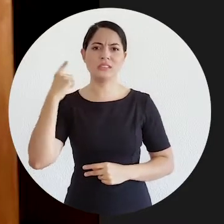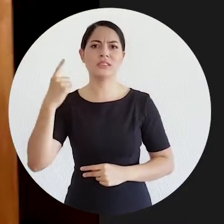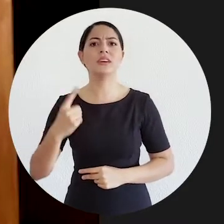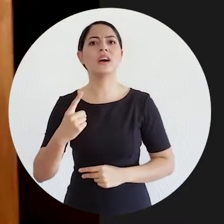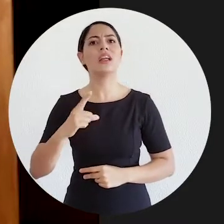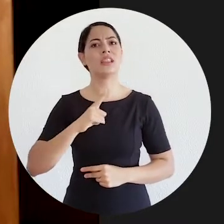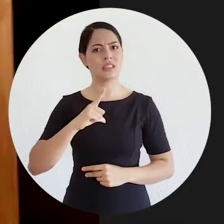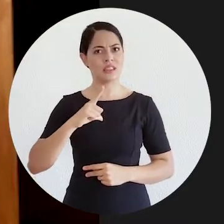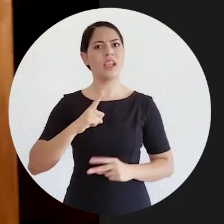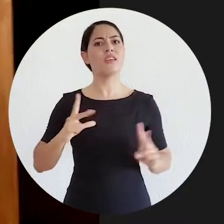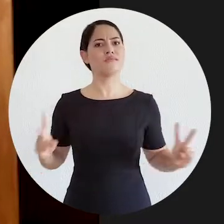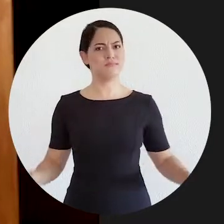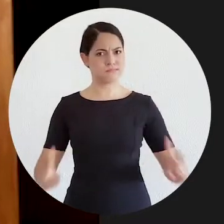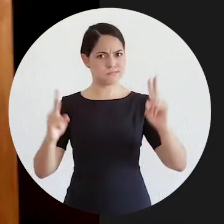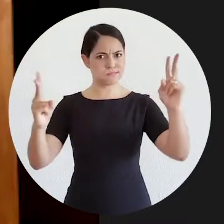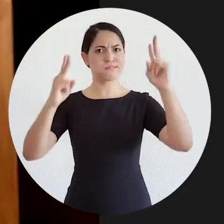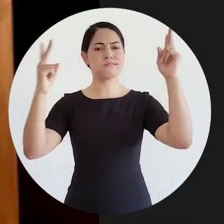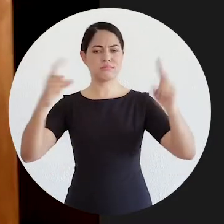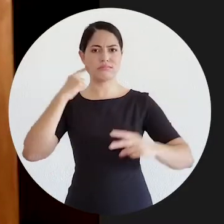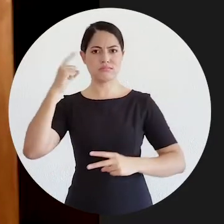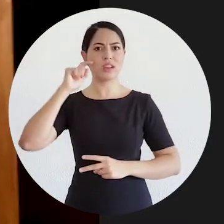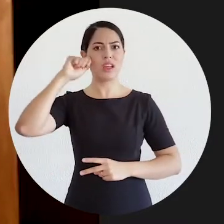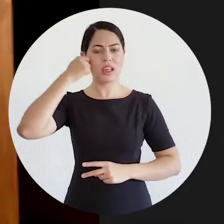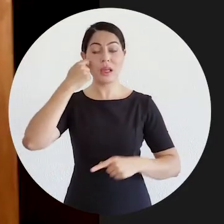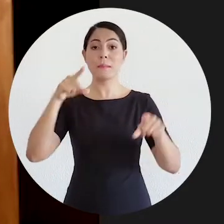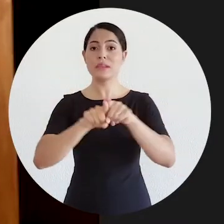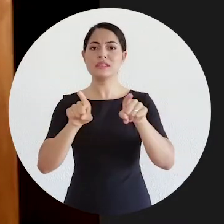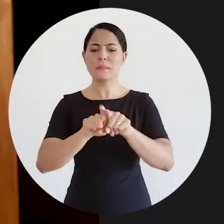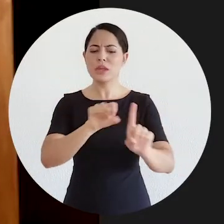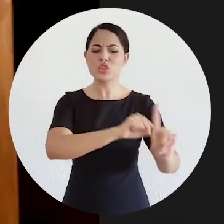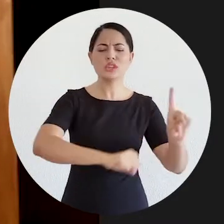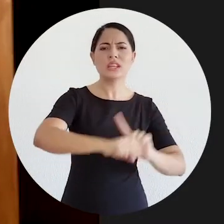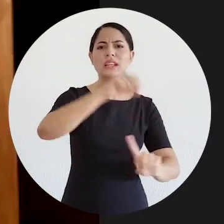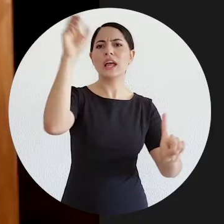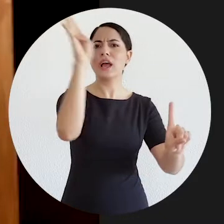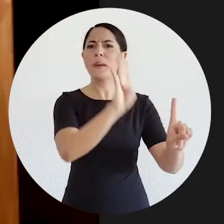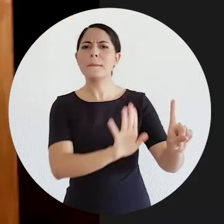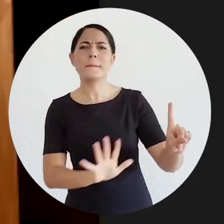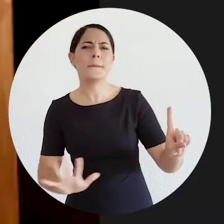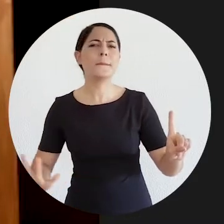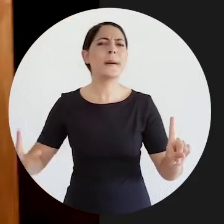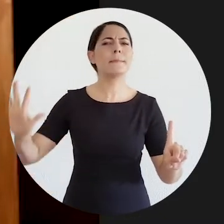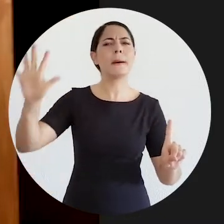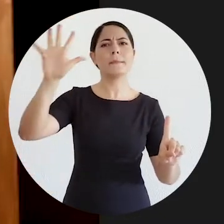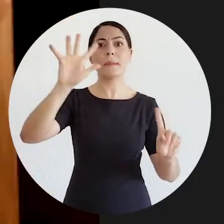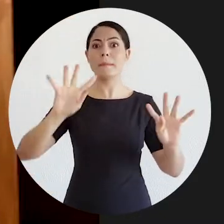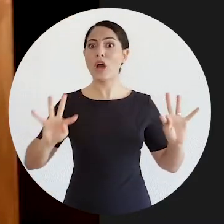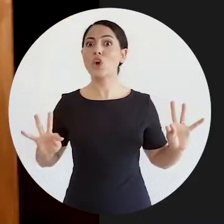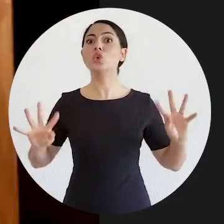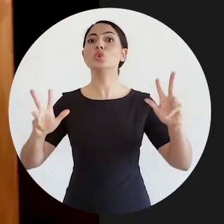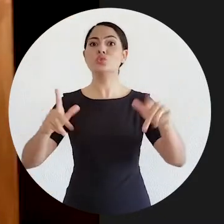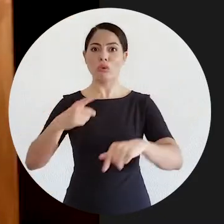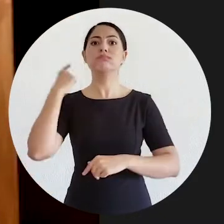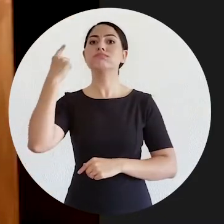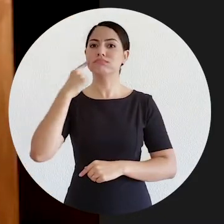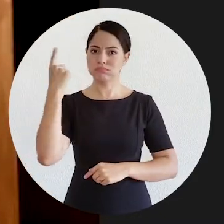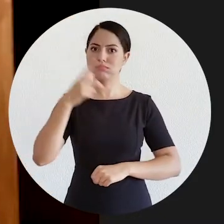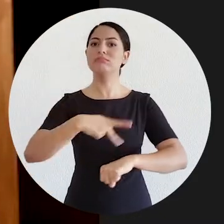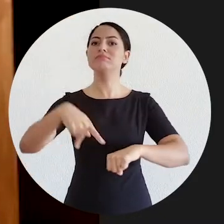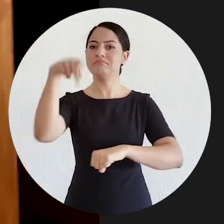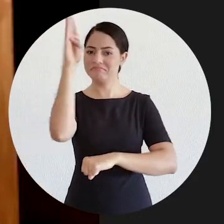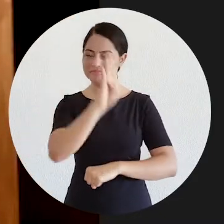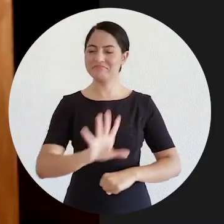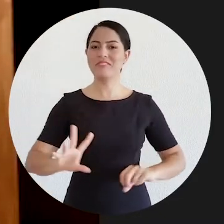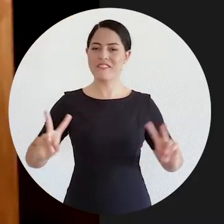negra, mas foi um dia de vitória para toda a sociedade brasileira e para toda a advocacia brasileira,